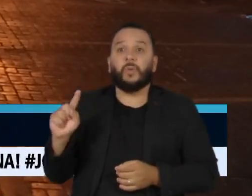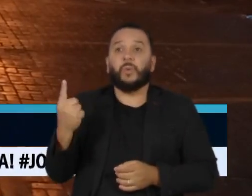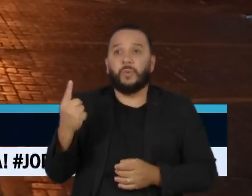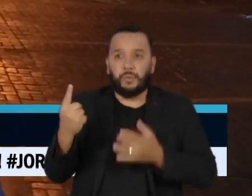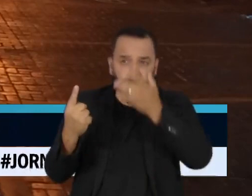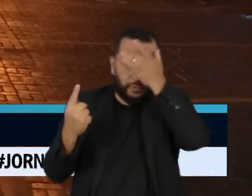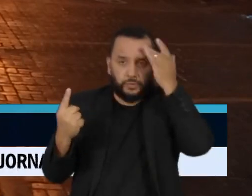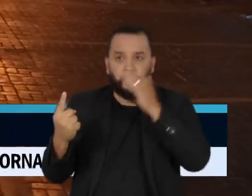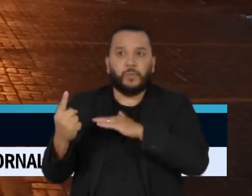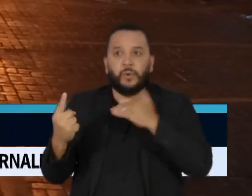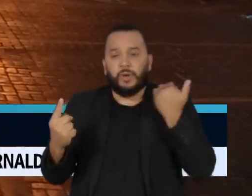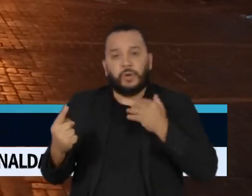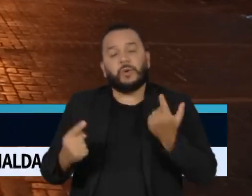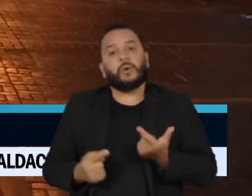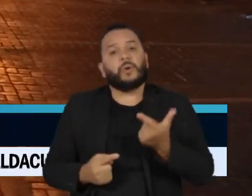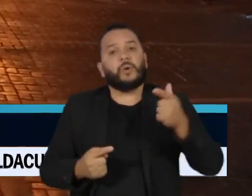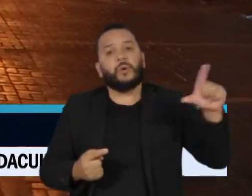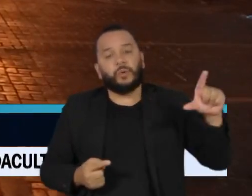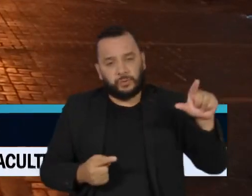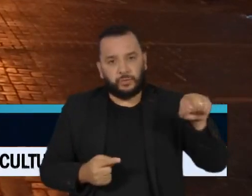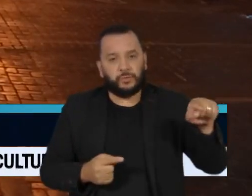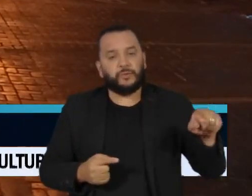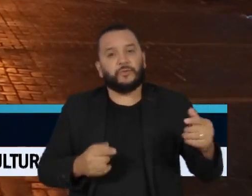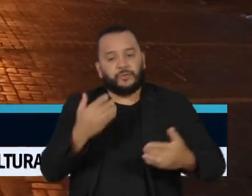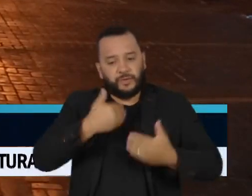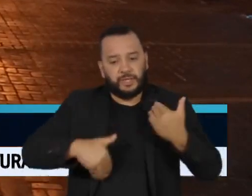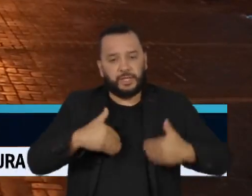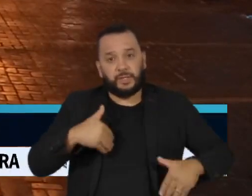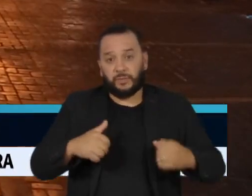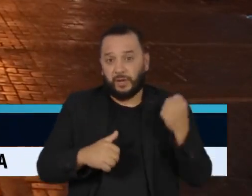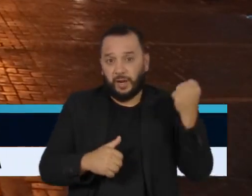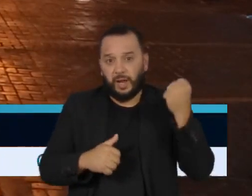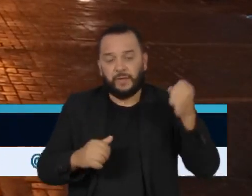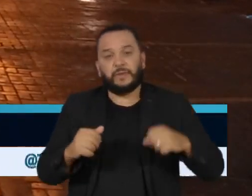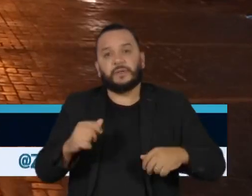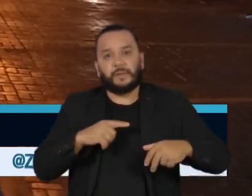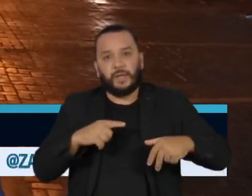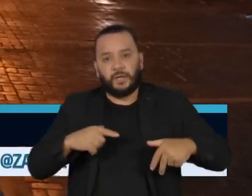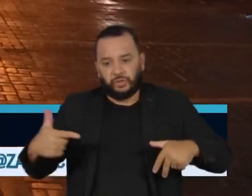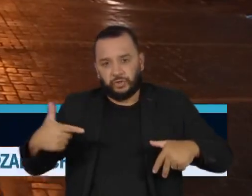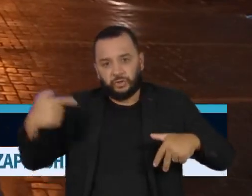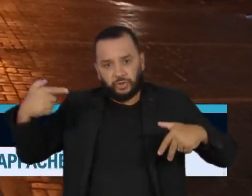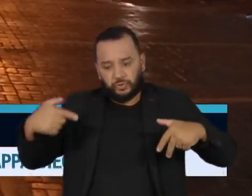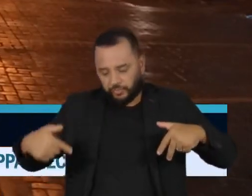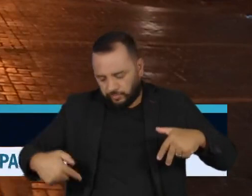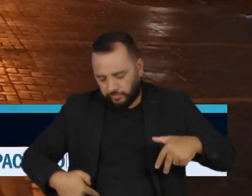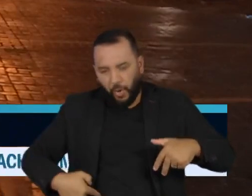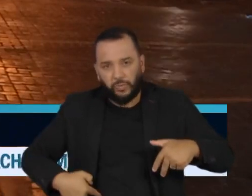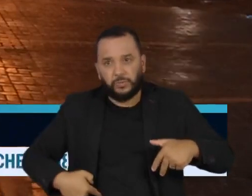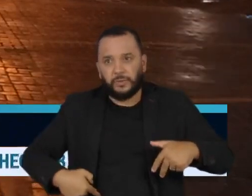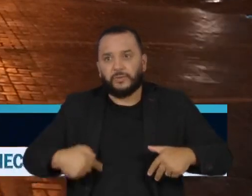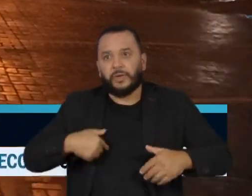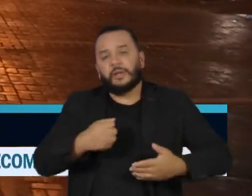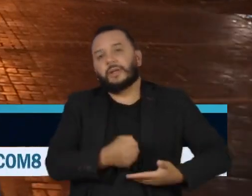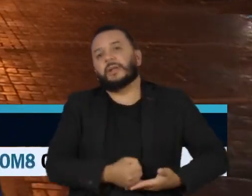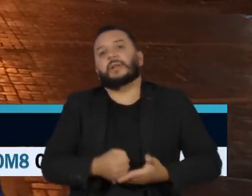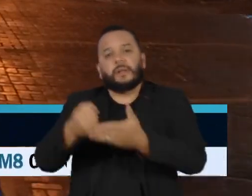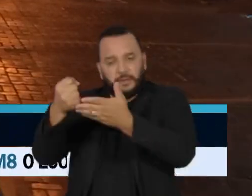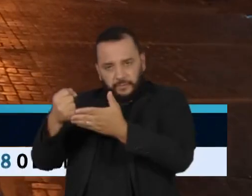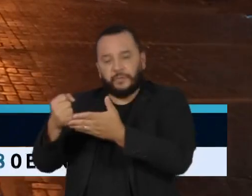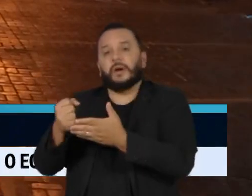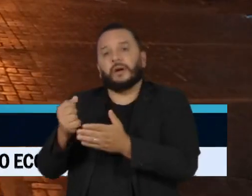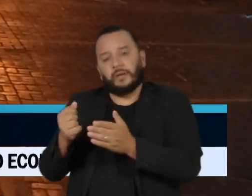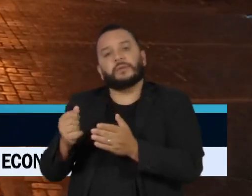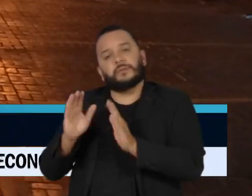pessoa. Outro indígena ficou gravemente ferido. Ele levou um tiro no abdômen e foi levado numa aeronave para receber atendimento